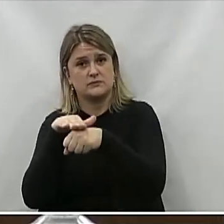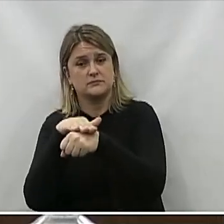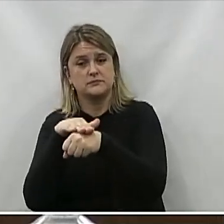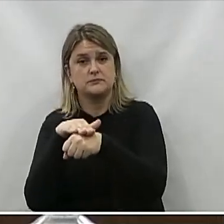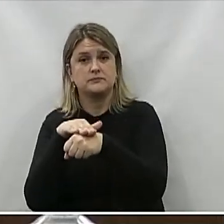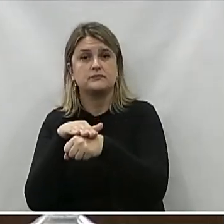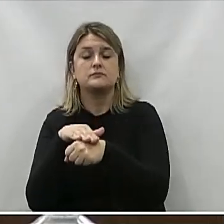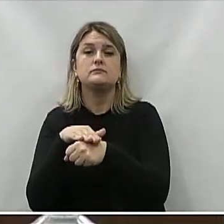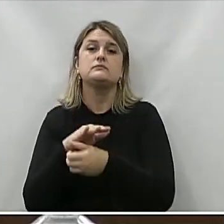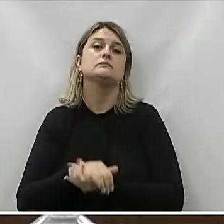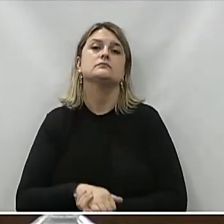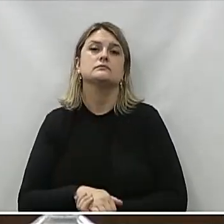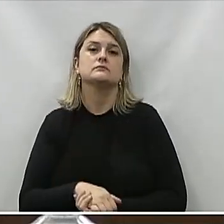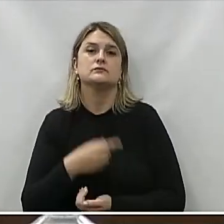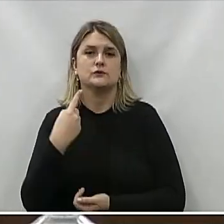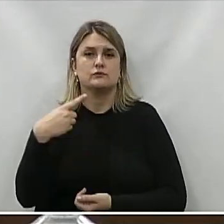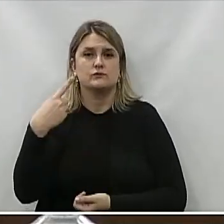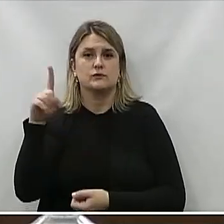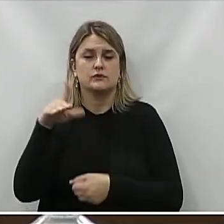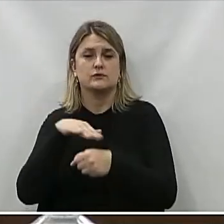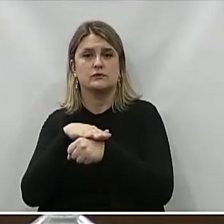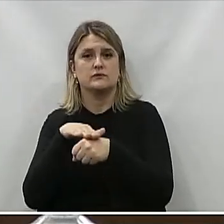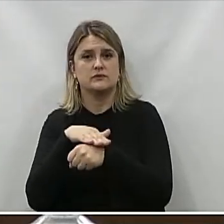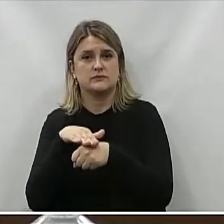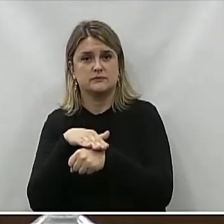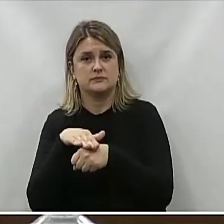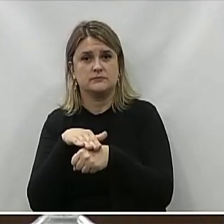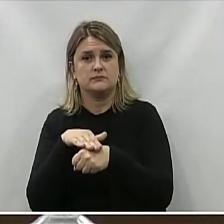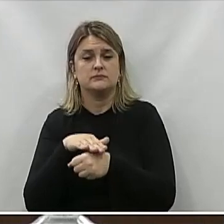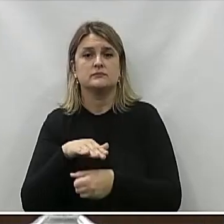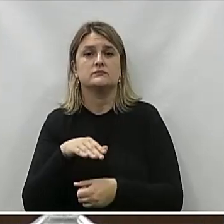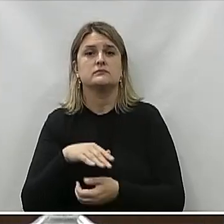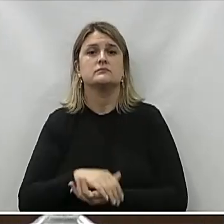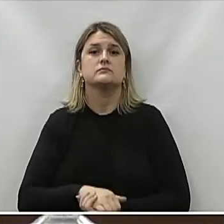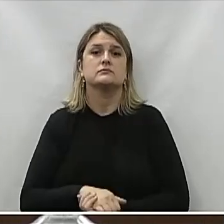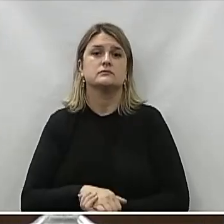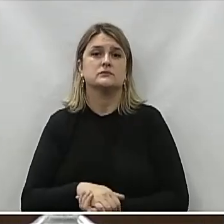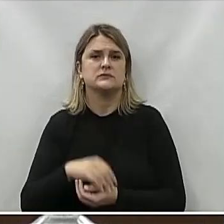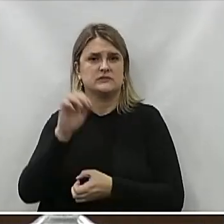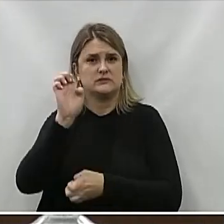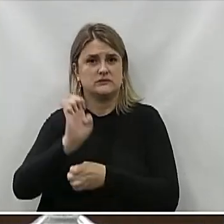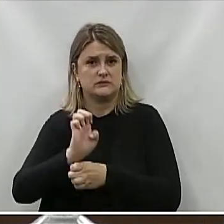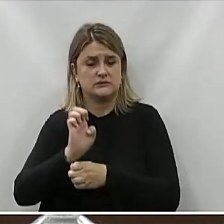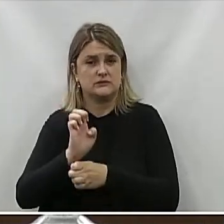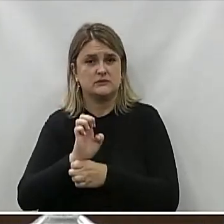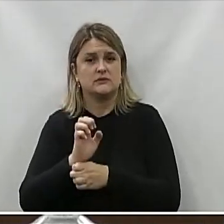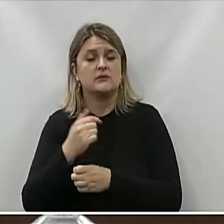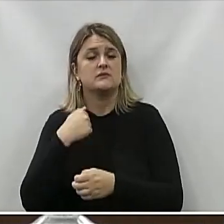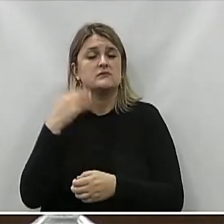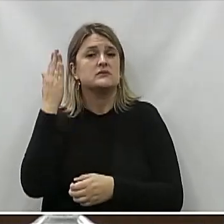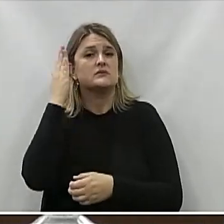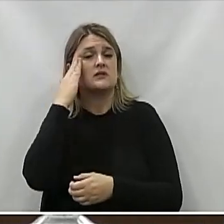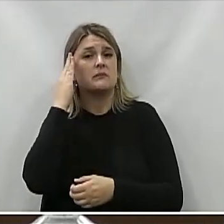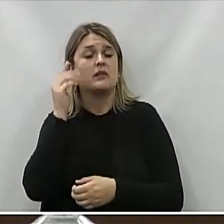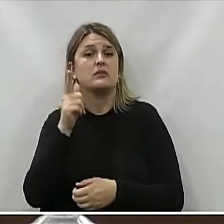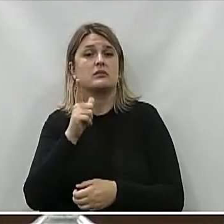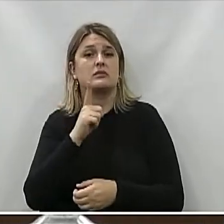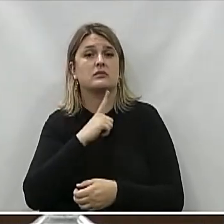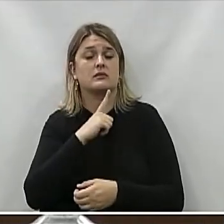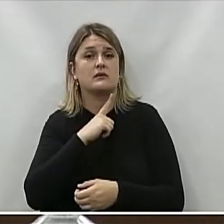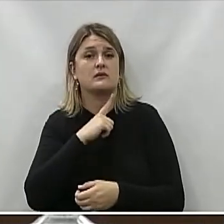Da Dentro Da Do Estado E eu fiquei sabendo Que tem esse